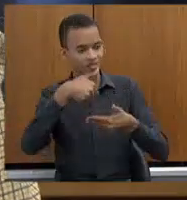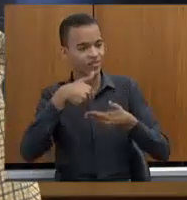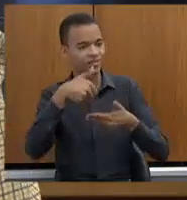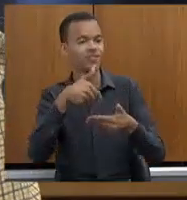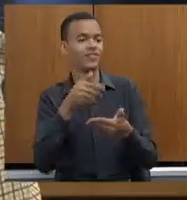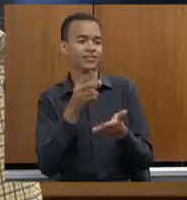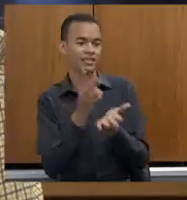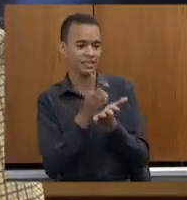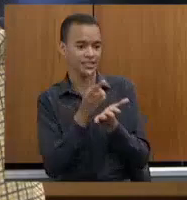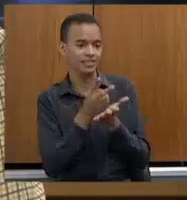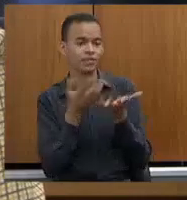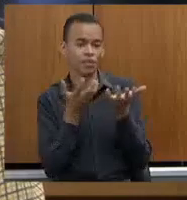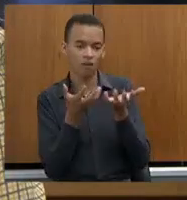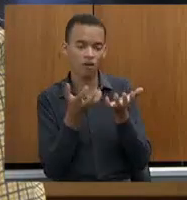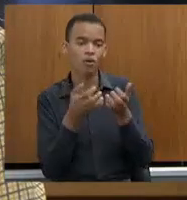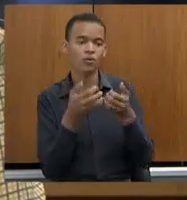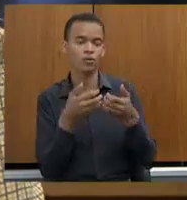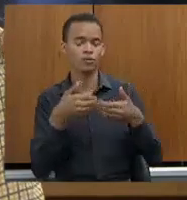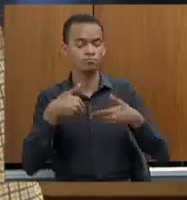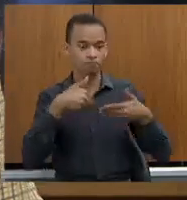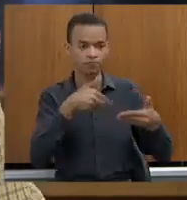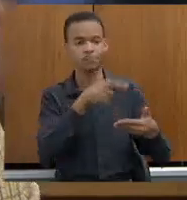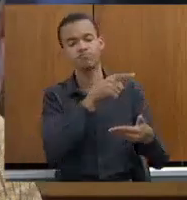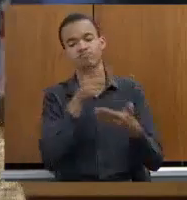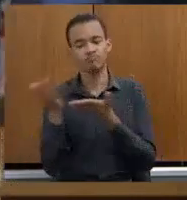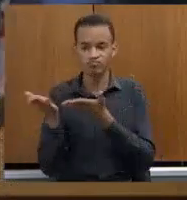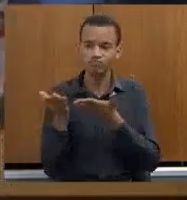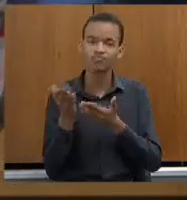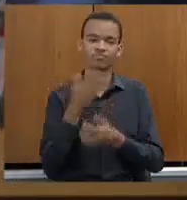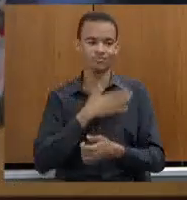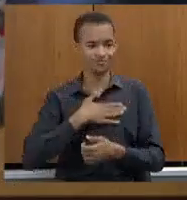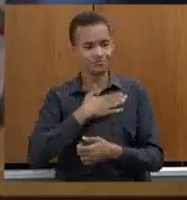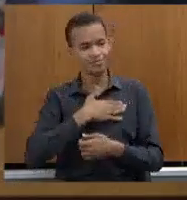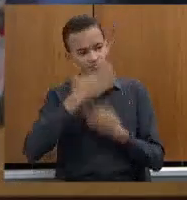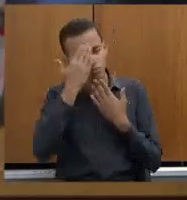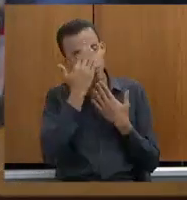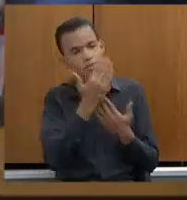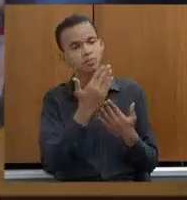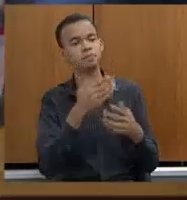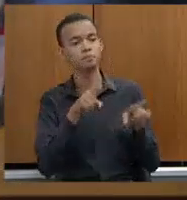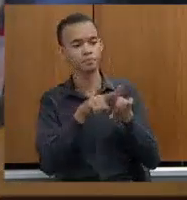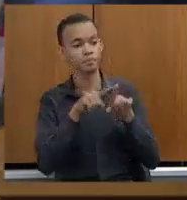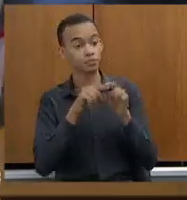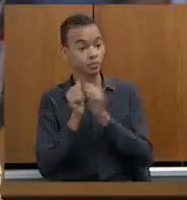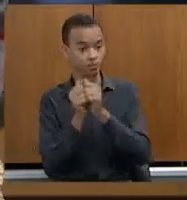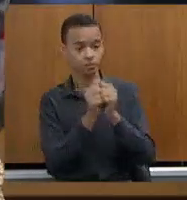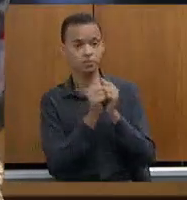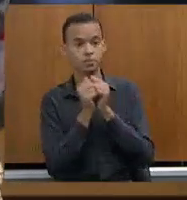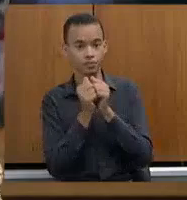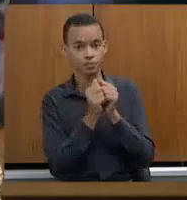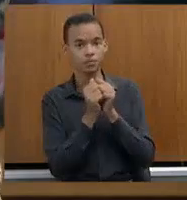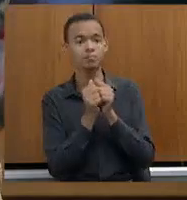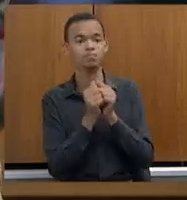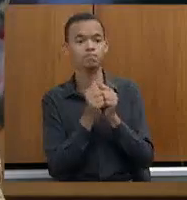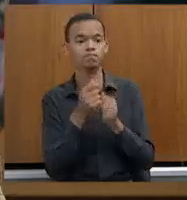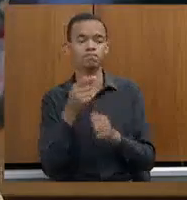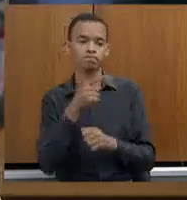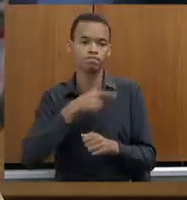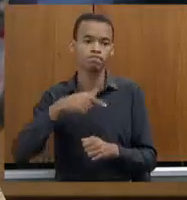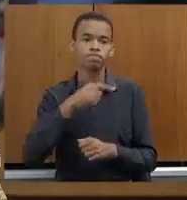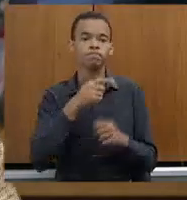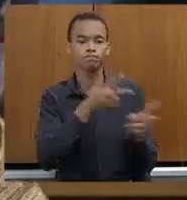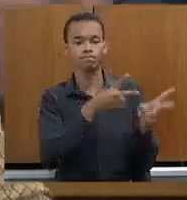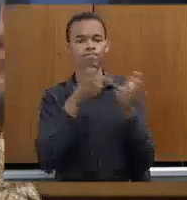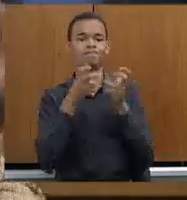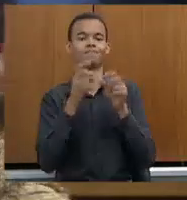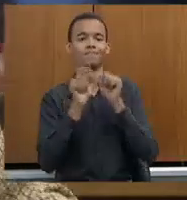parte dessa comissão, eu sou muito bem recebida. Então, estavam todos aqui. Isso mostra a grande